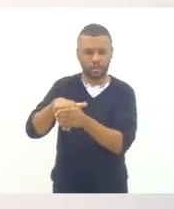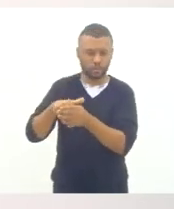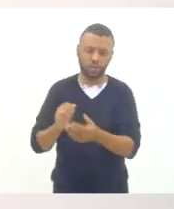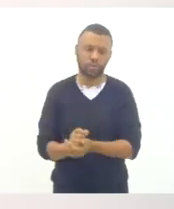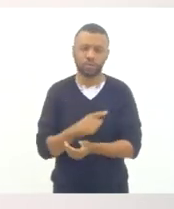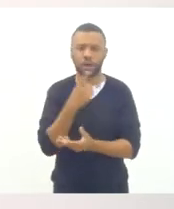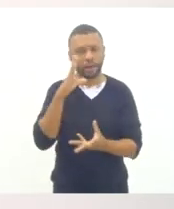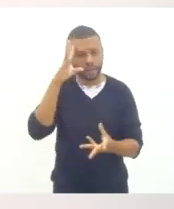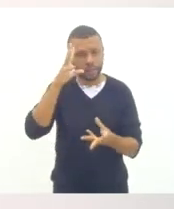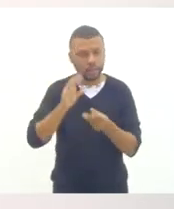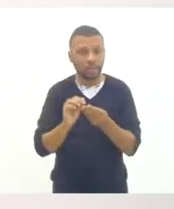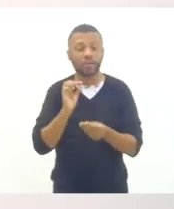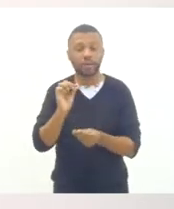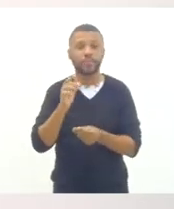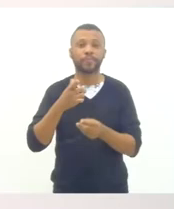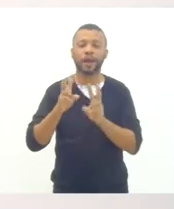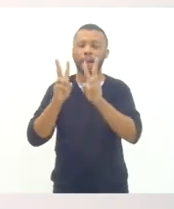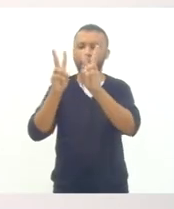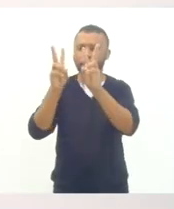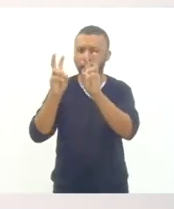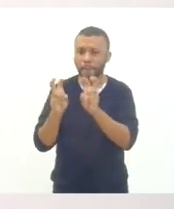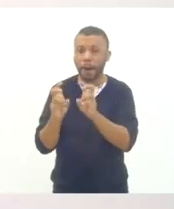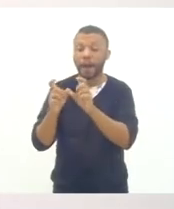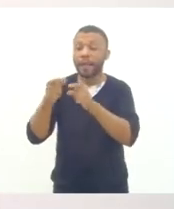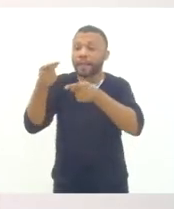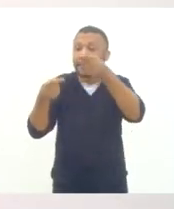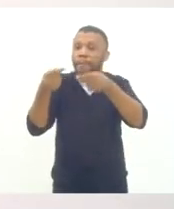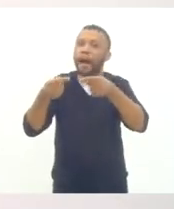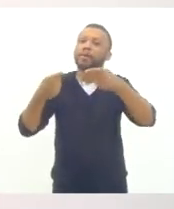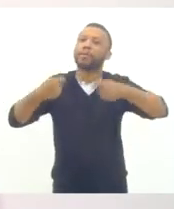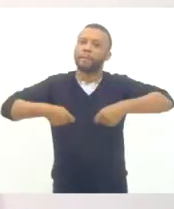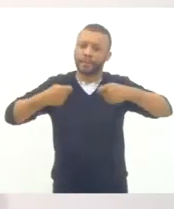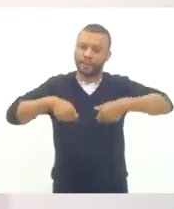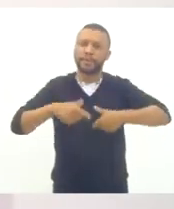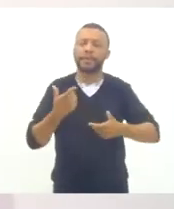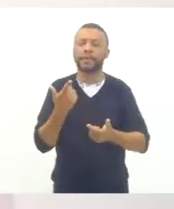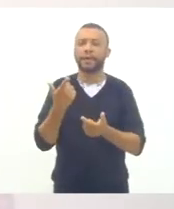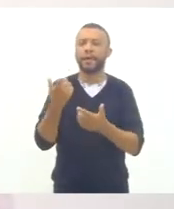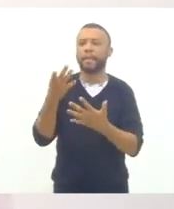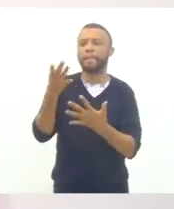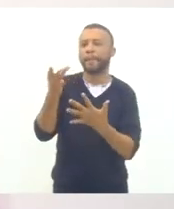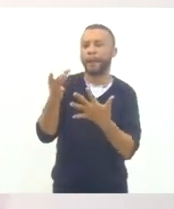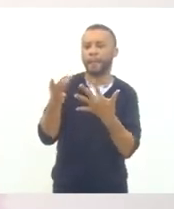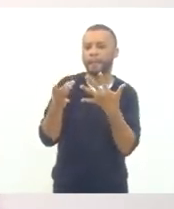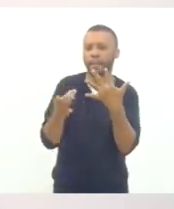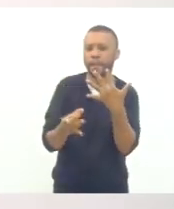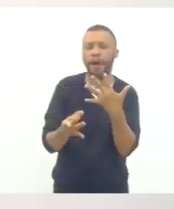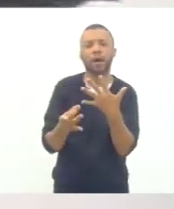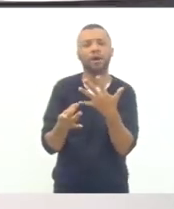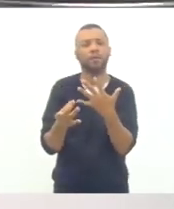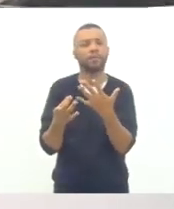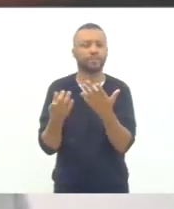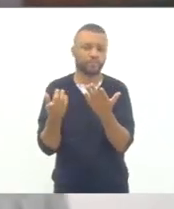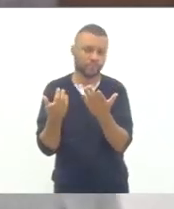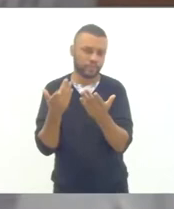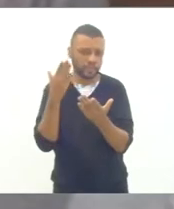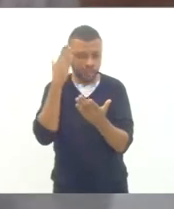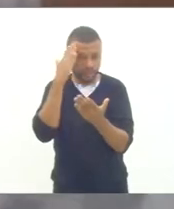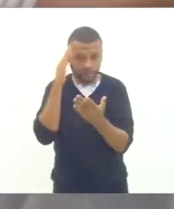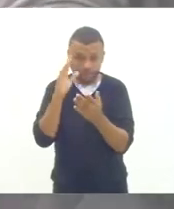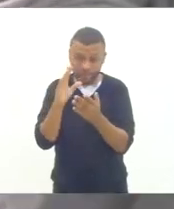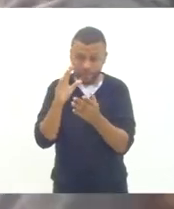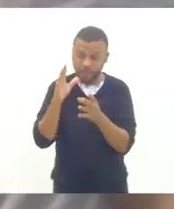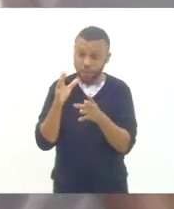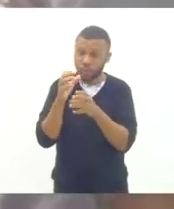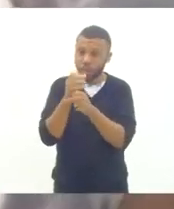é um tema que demanda debate, precisa ser aprofundado, por um lado, então a gente vai realizar pelo